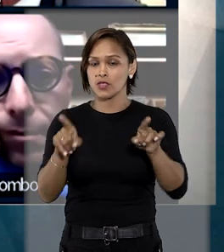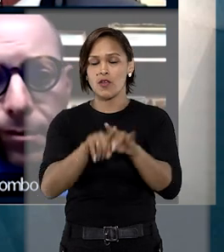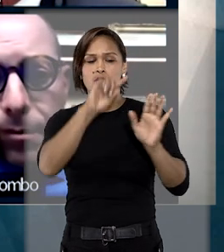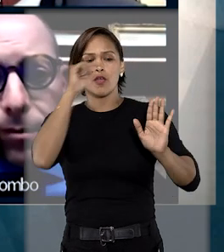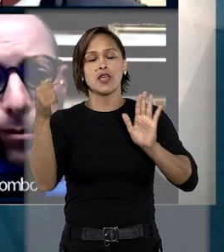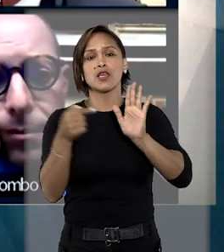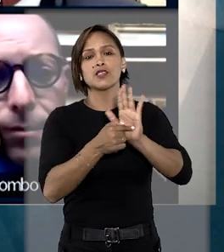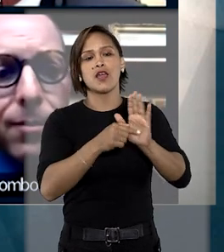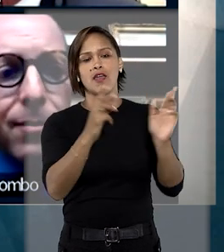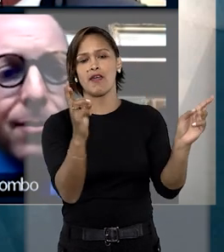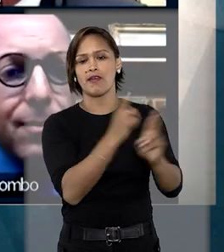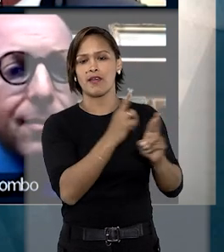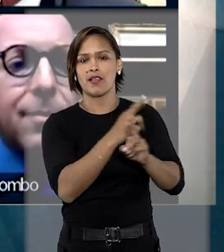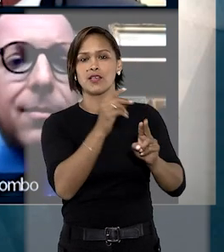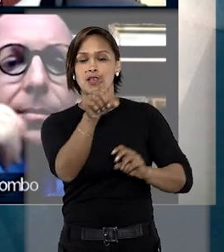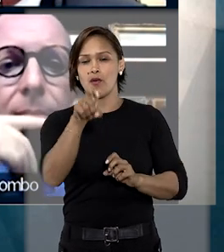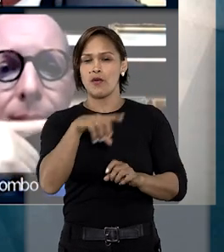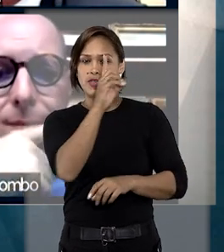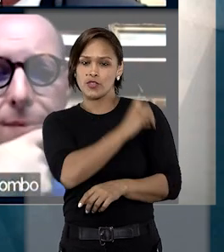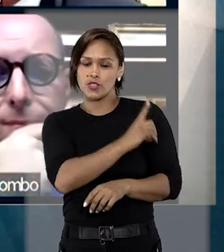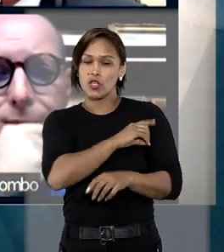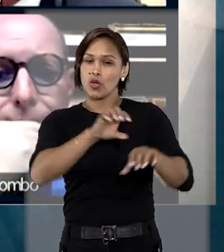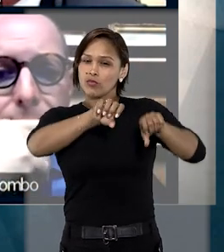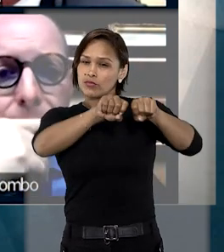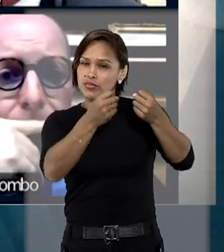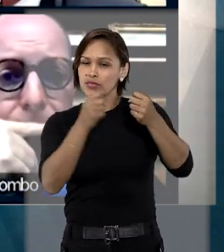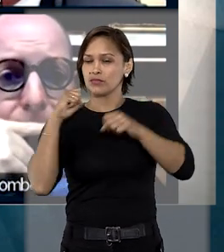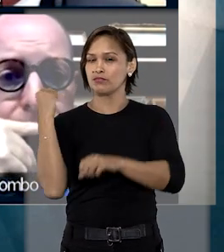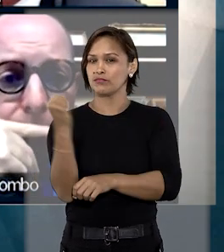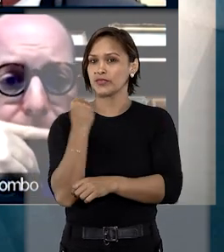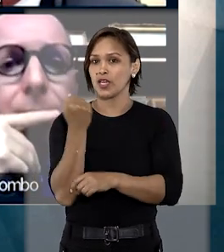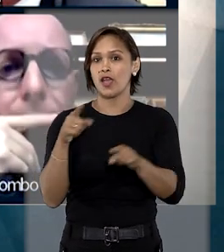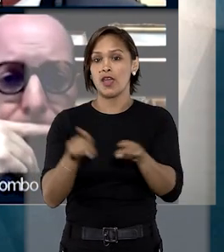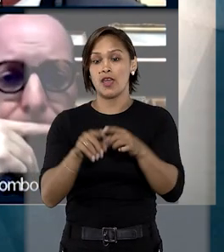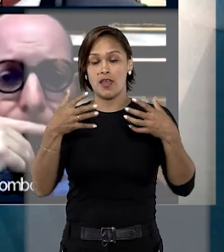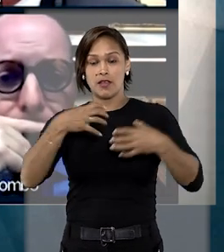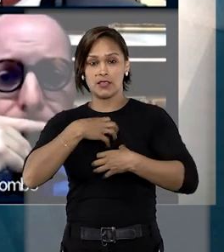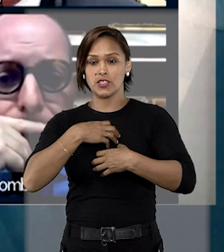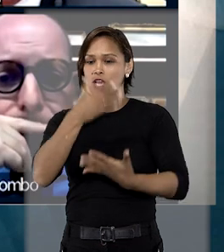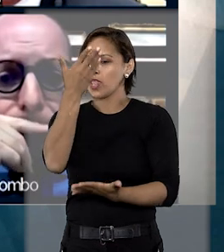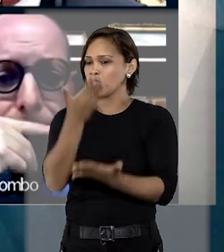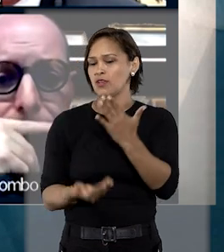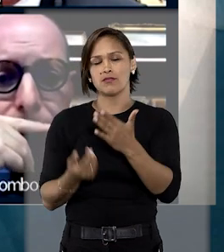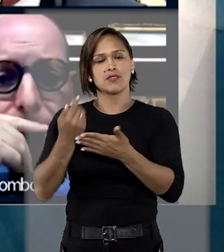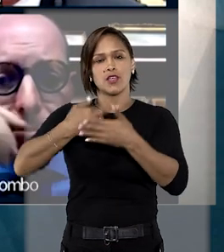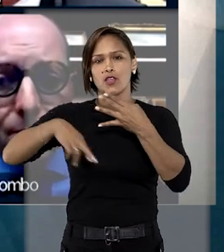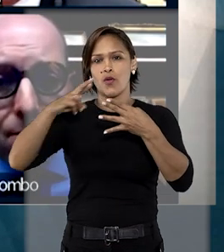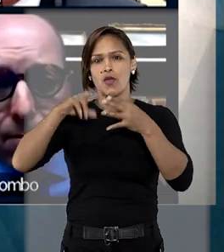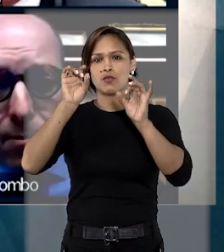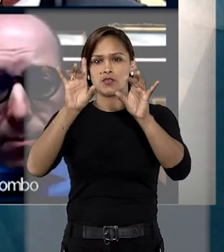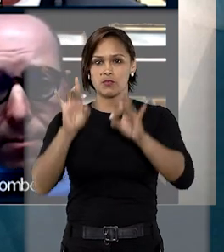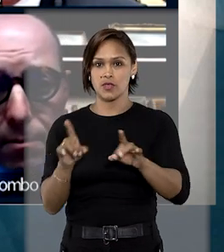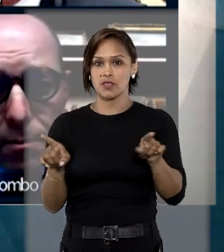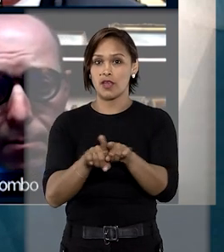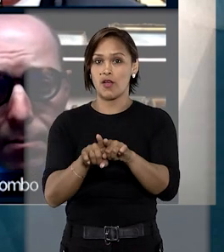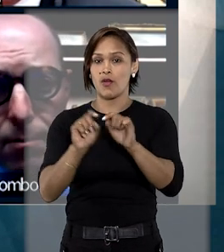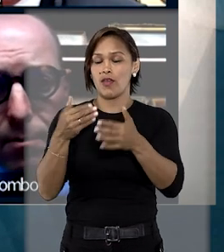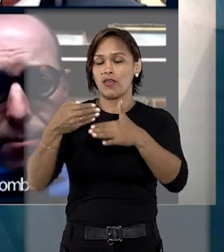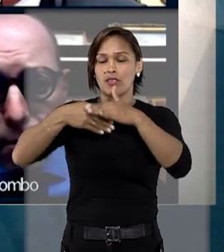indicariam a relação do ex-diretor com a tragédia e, desta forma, negou o provimento ao recurso ordinário,